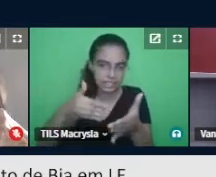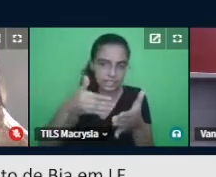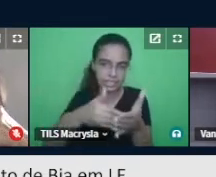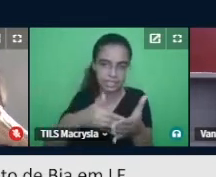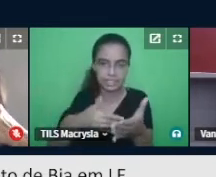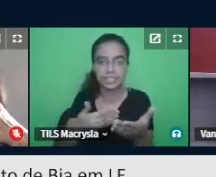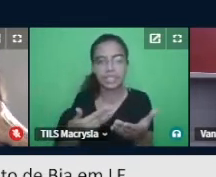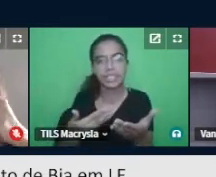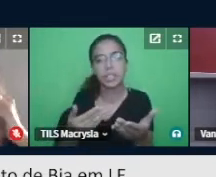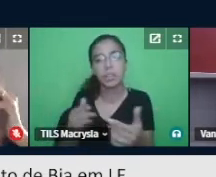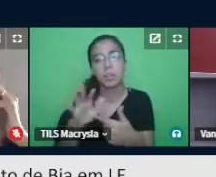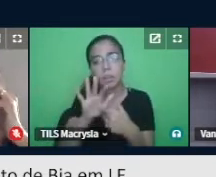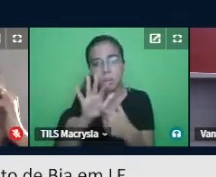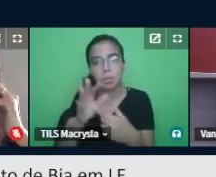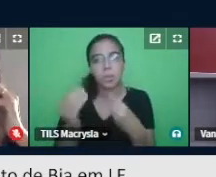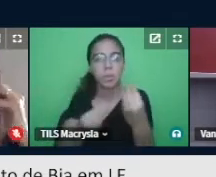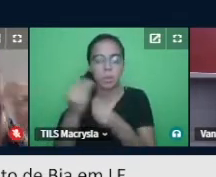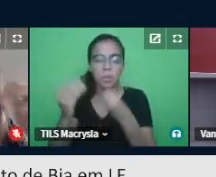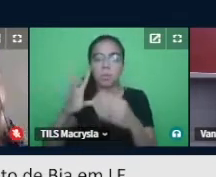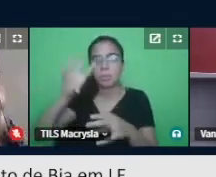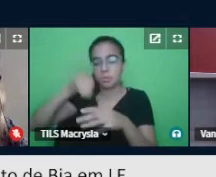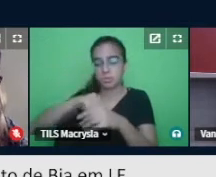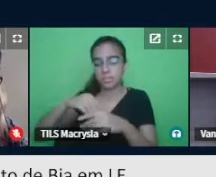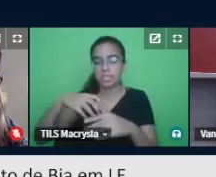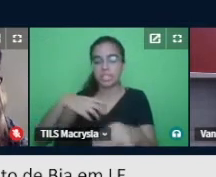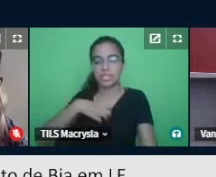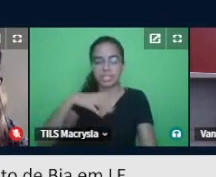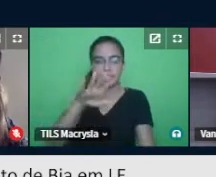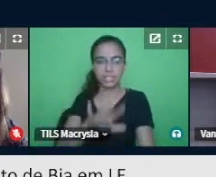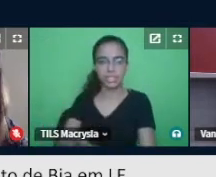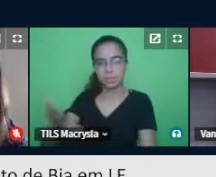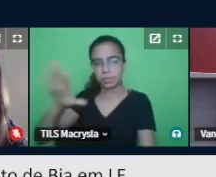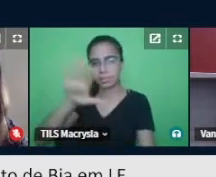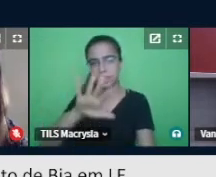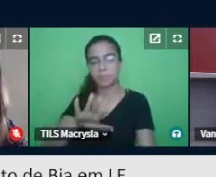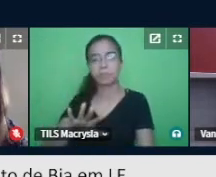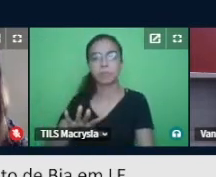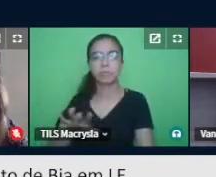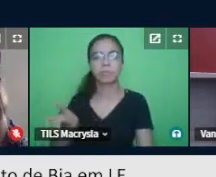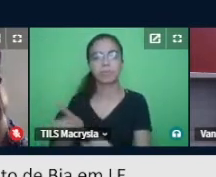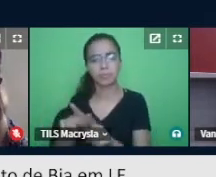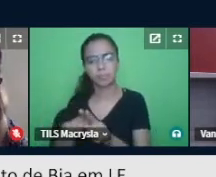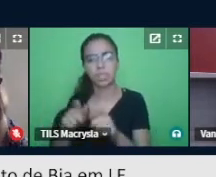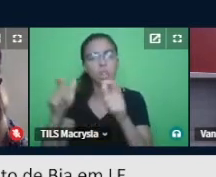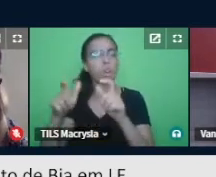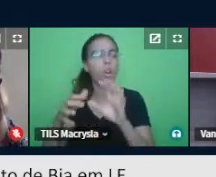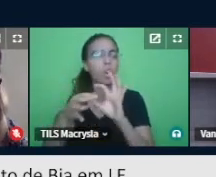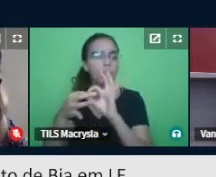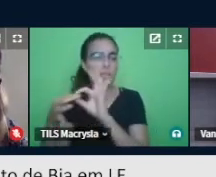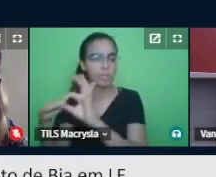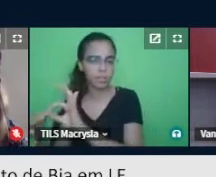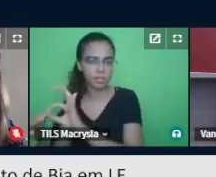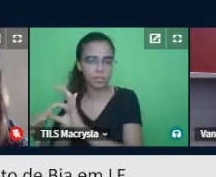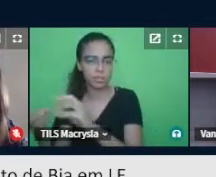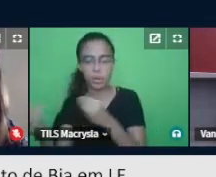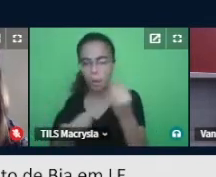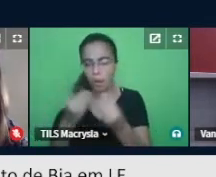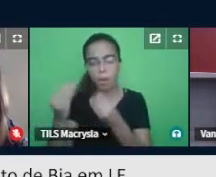semânticas, né, do contexto, né, e tentar entender o vocábulo pelo contexto, então, como que ela vislumbra a língua estrangeira?